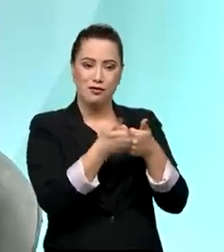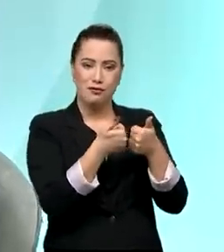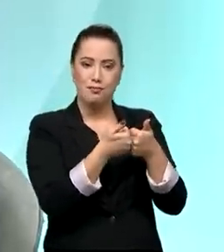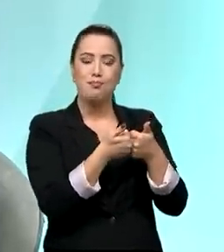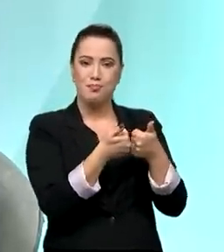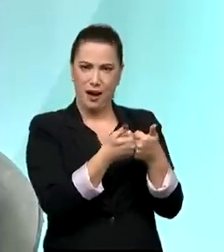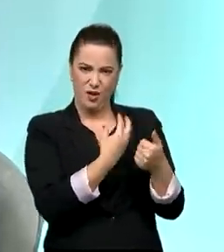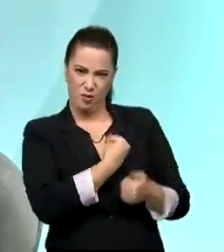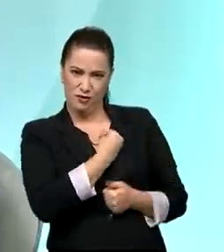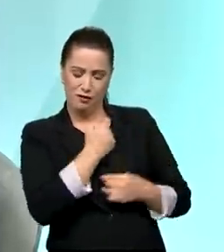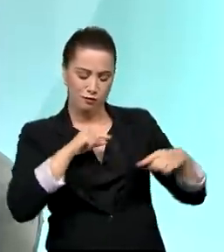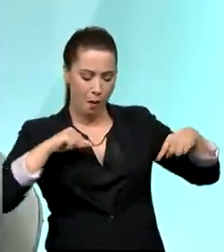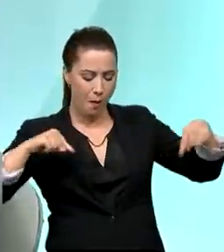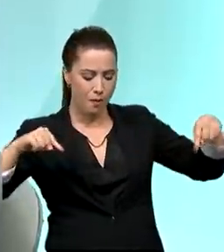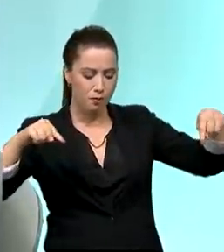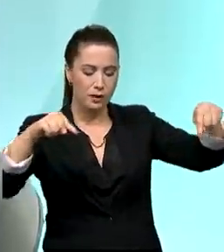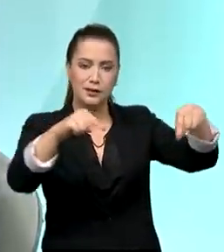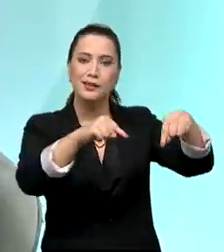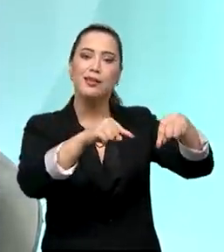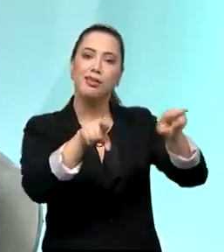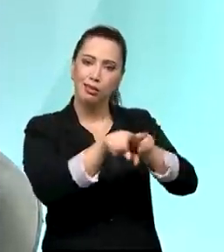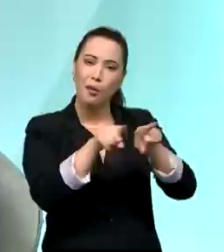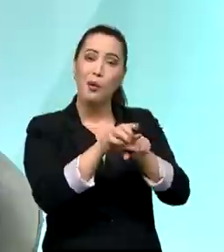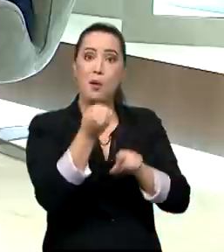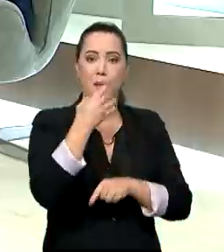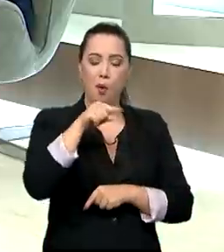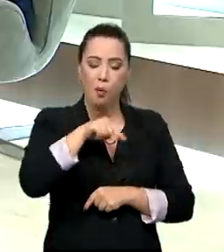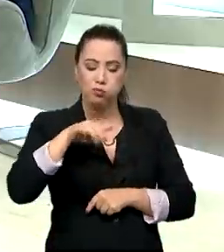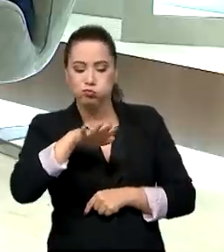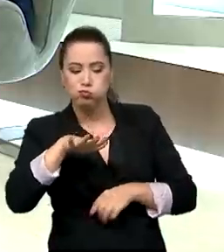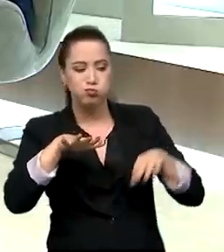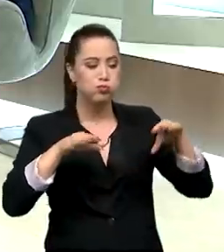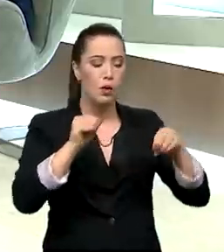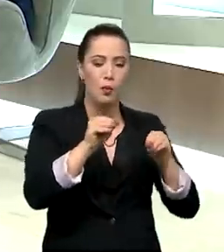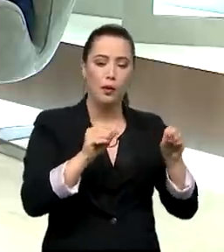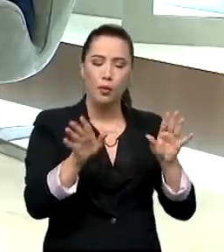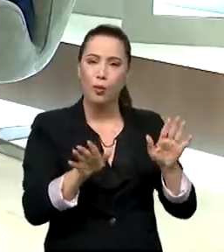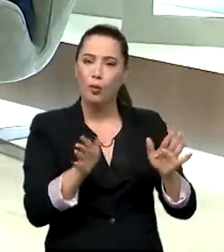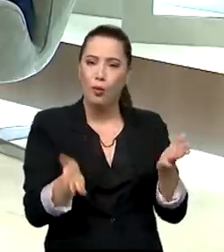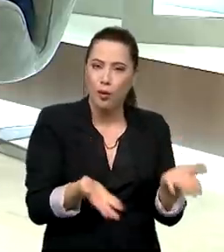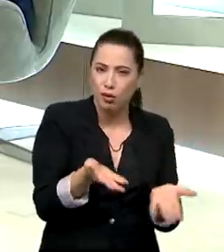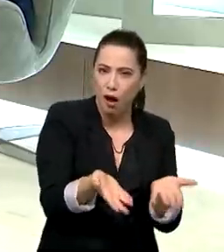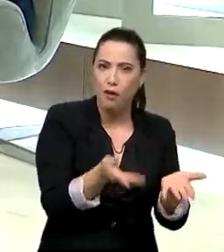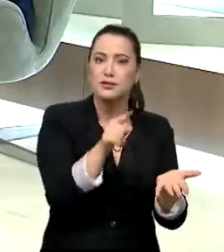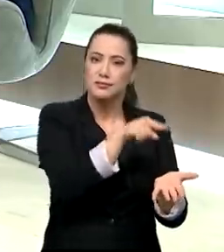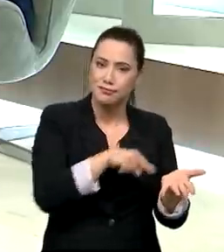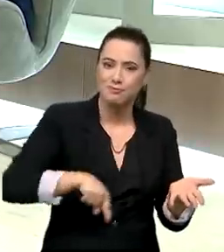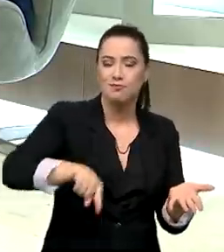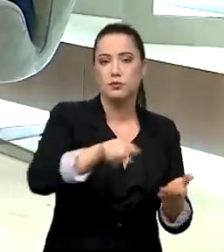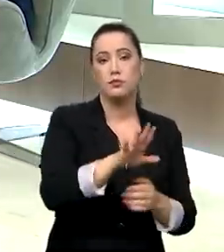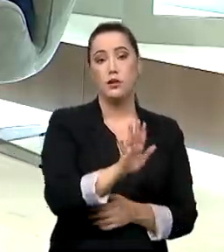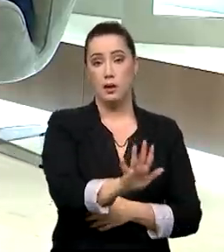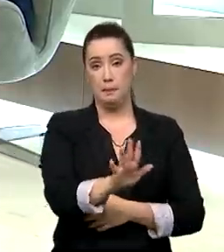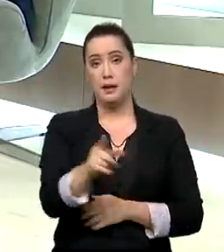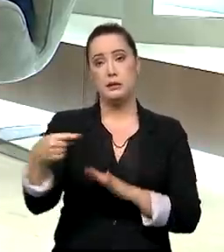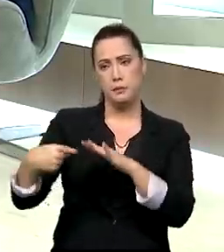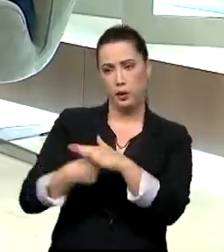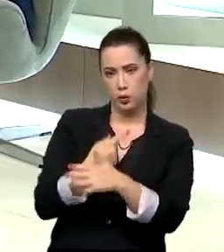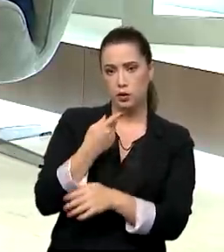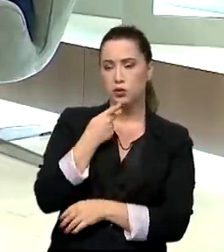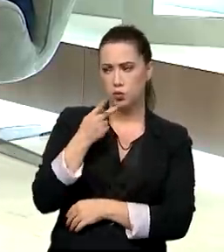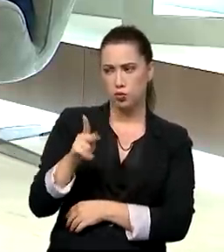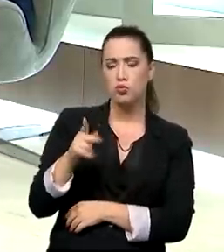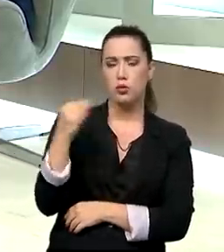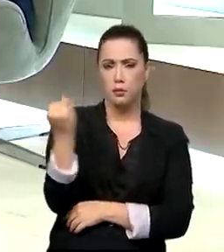Mas aí tem um ponto importante, a sua pergunta é muito relevante. Não adianta só, na minha opinião, fazer o replantio.